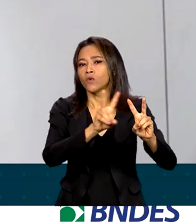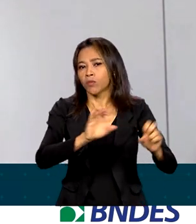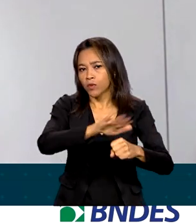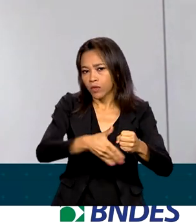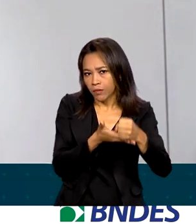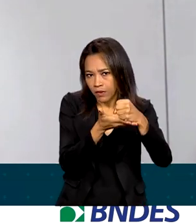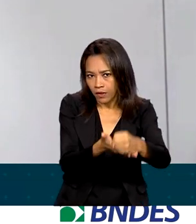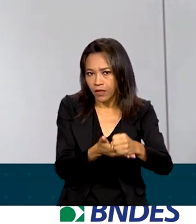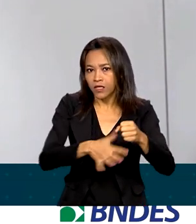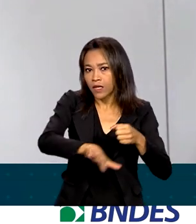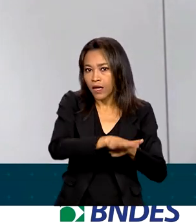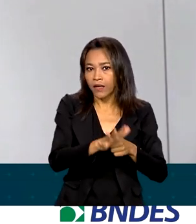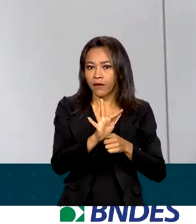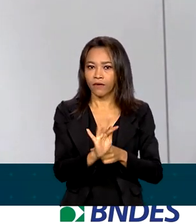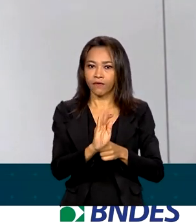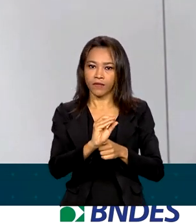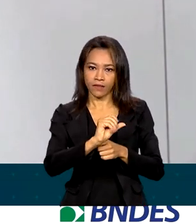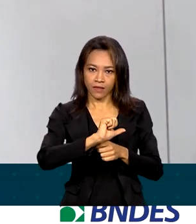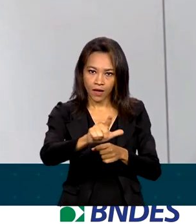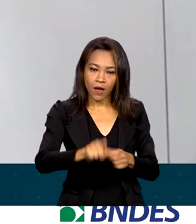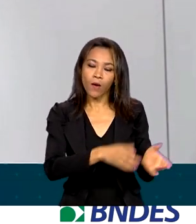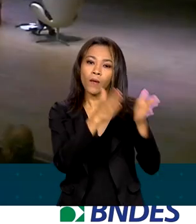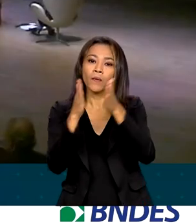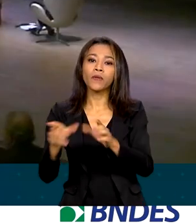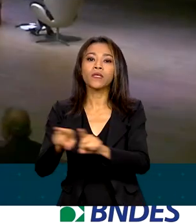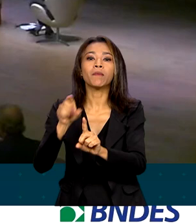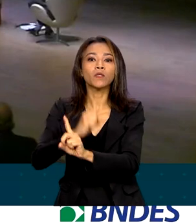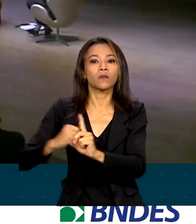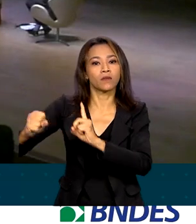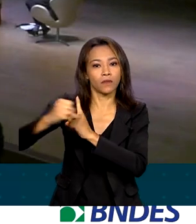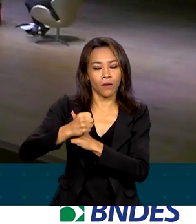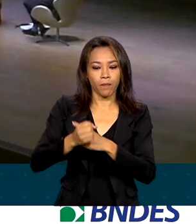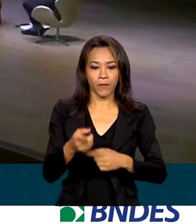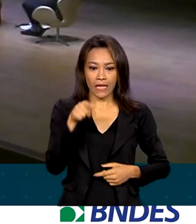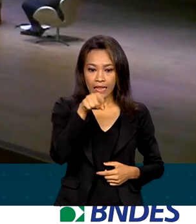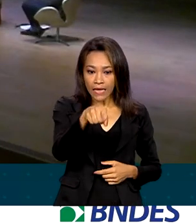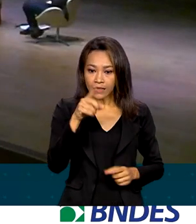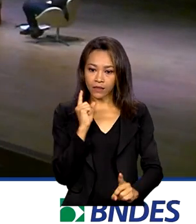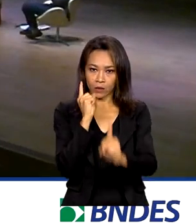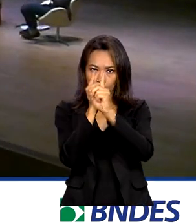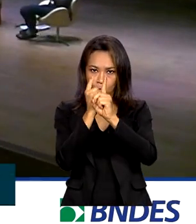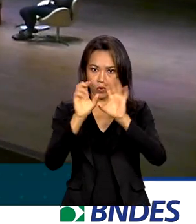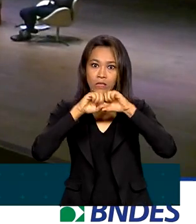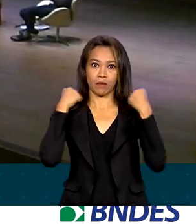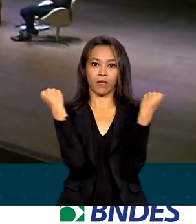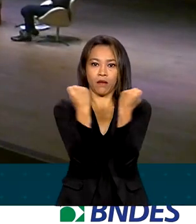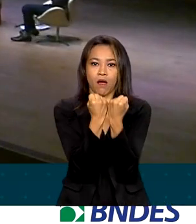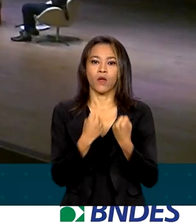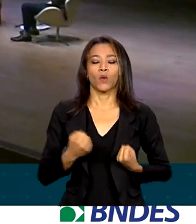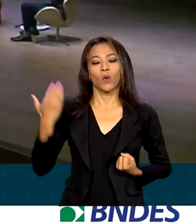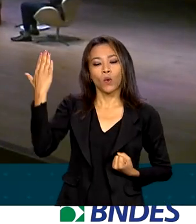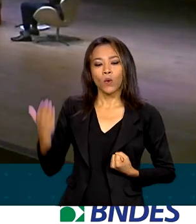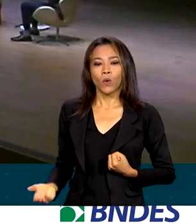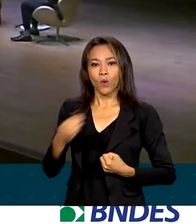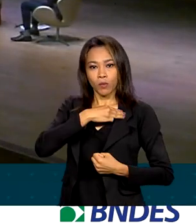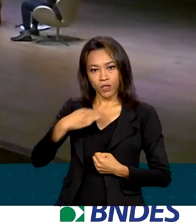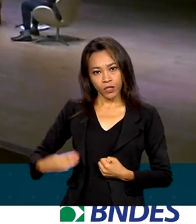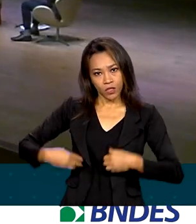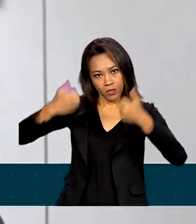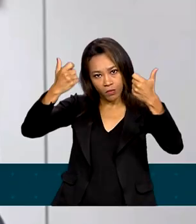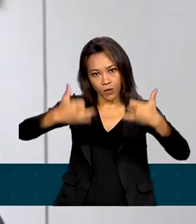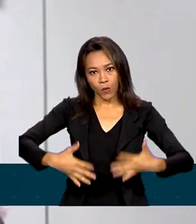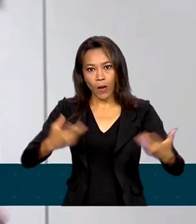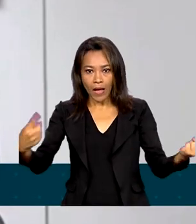fiscal, quanto de sustentabilidade social. Durante o seminário, o ministro divulgou que propostas sobre parcerias público